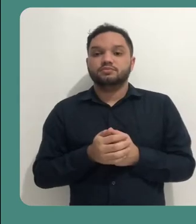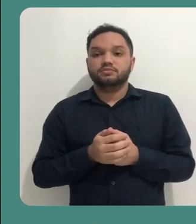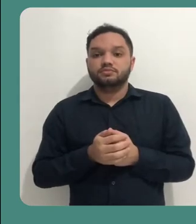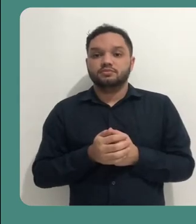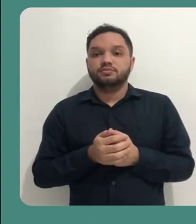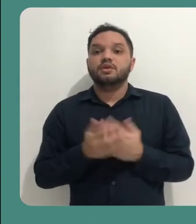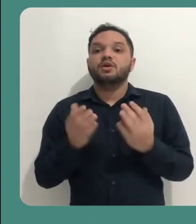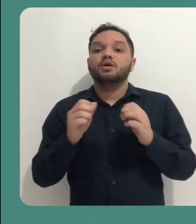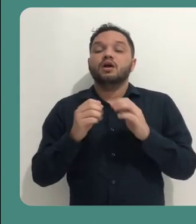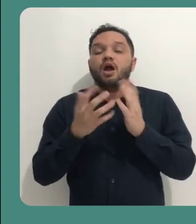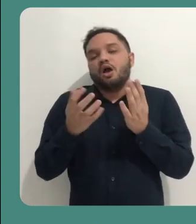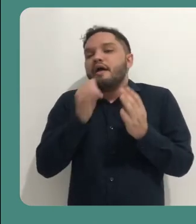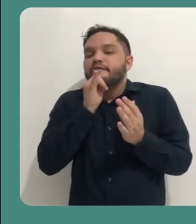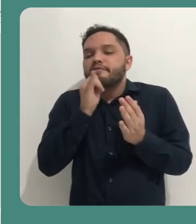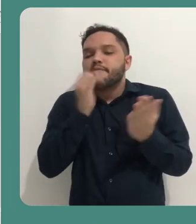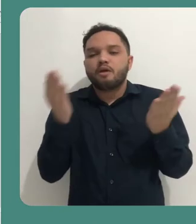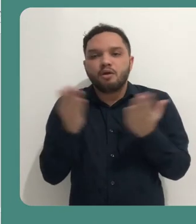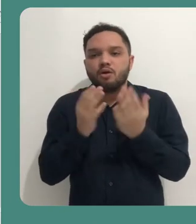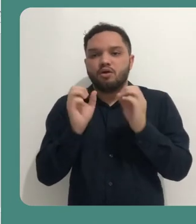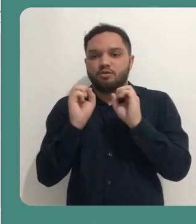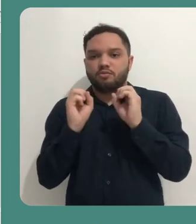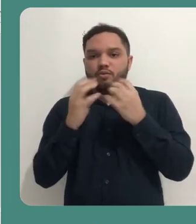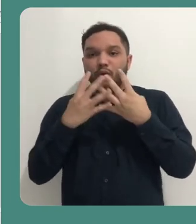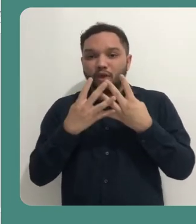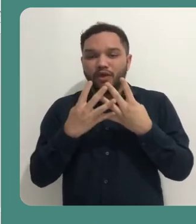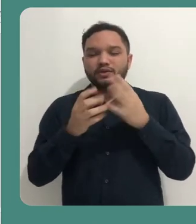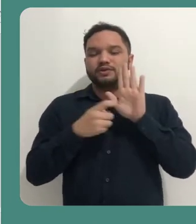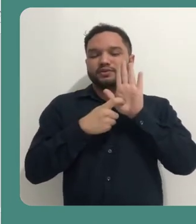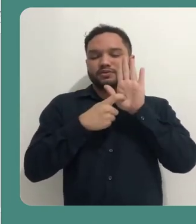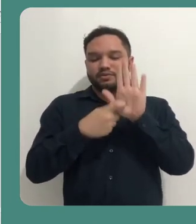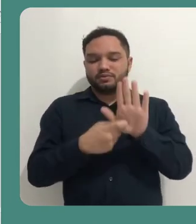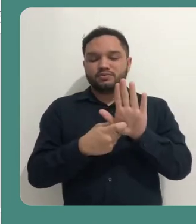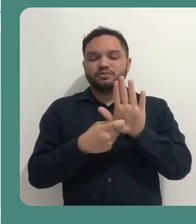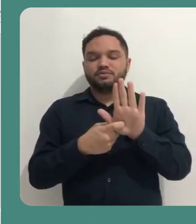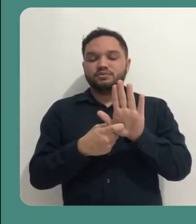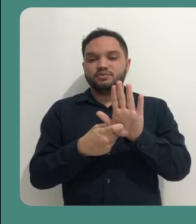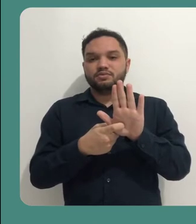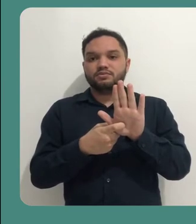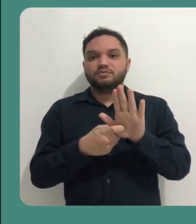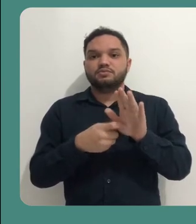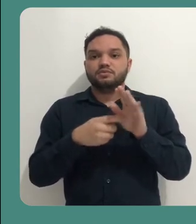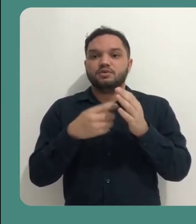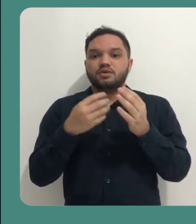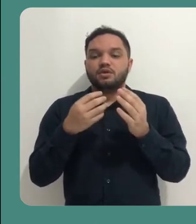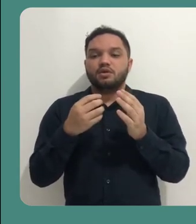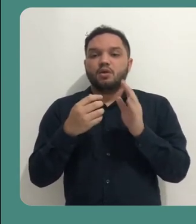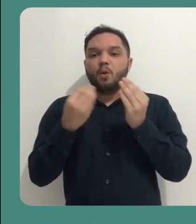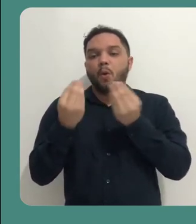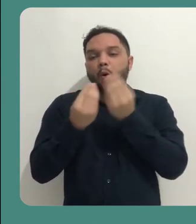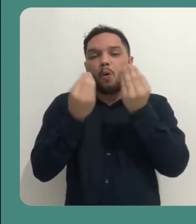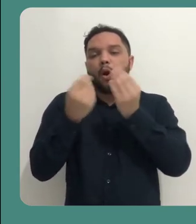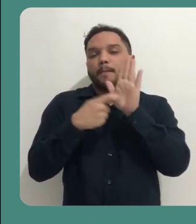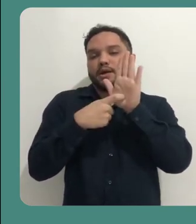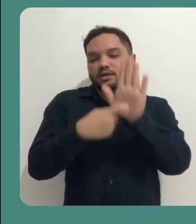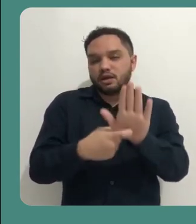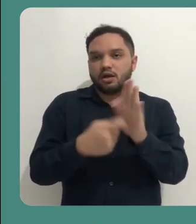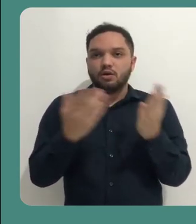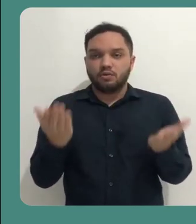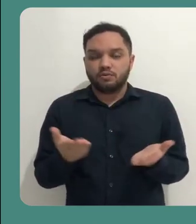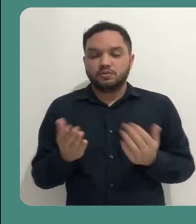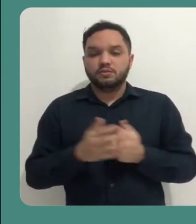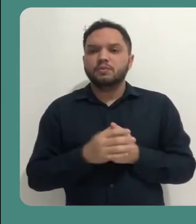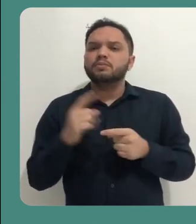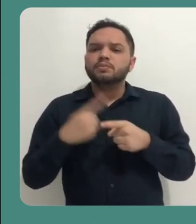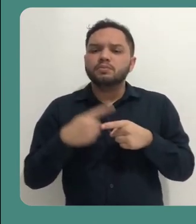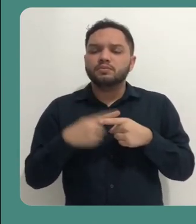aula em PowerPoint e vou colocar já em modo apresentação. Por que que isso é